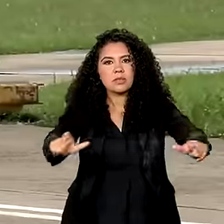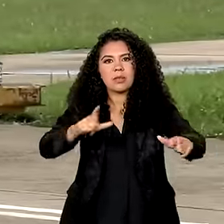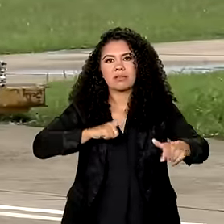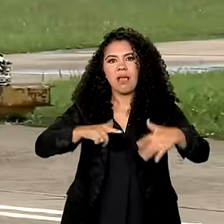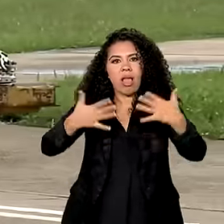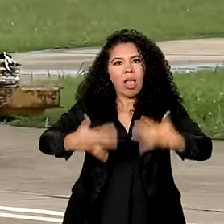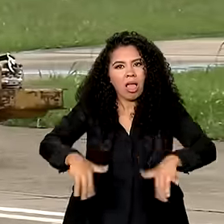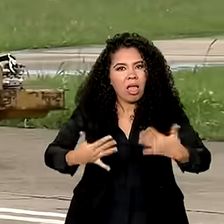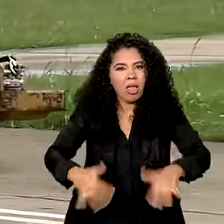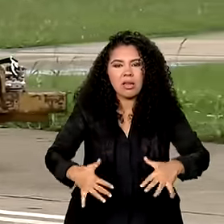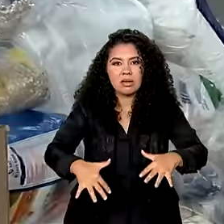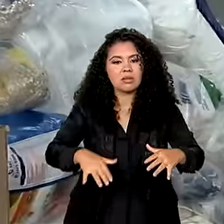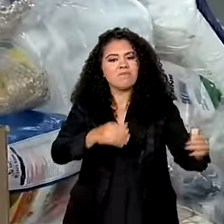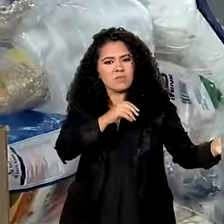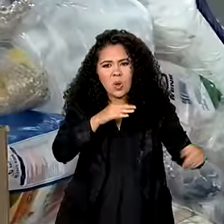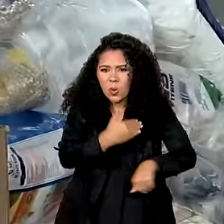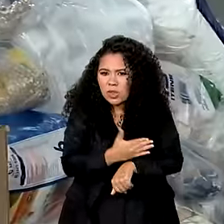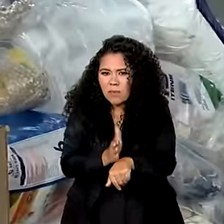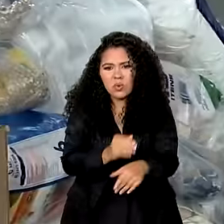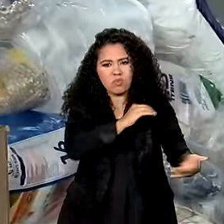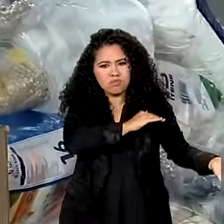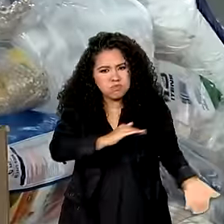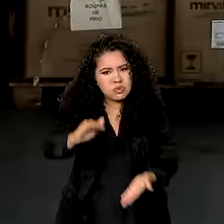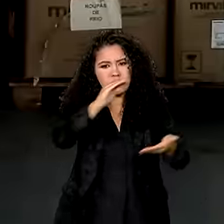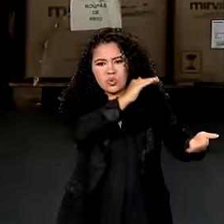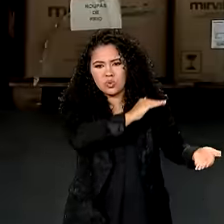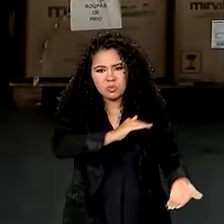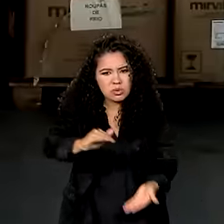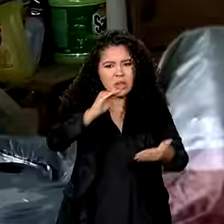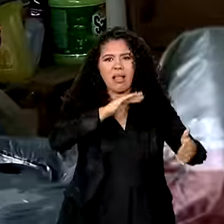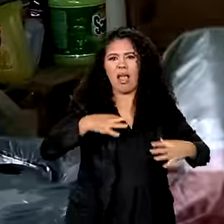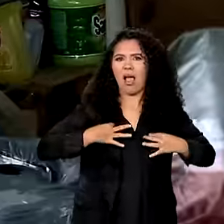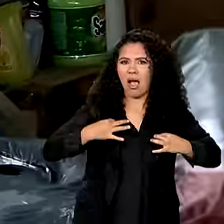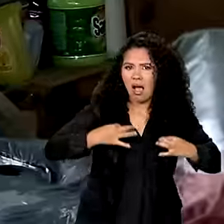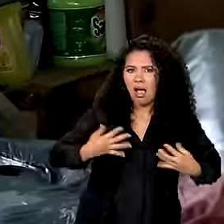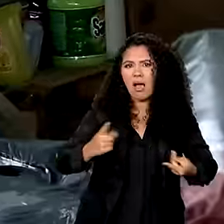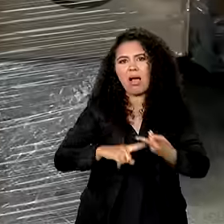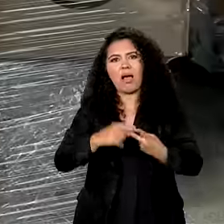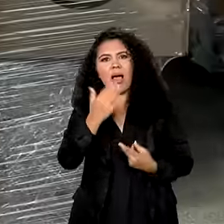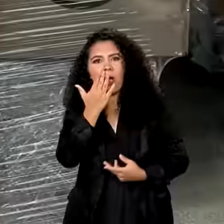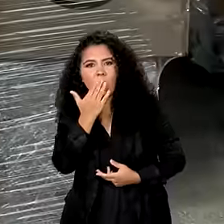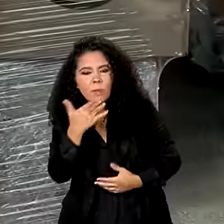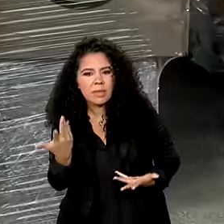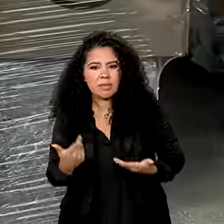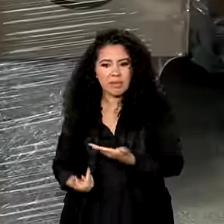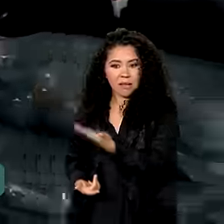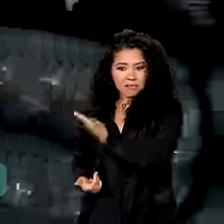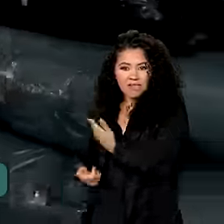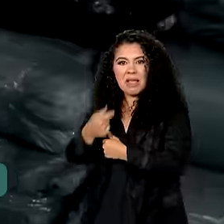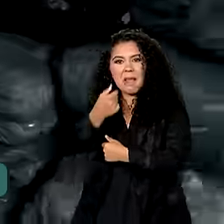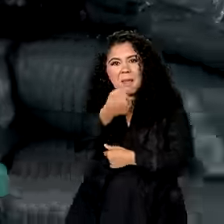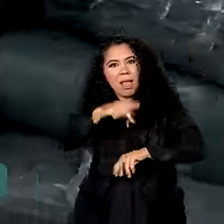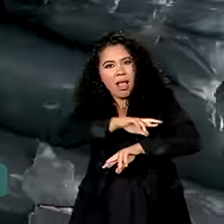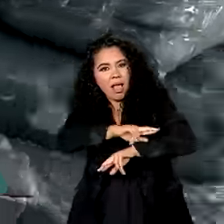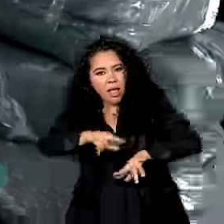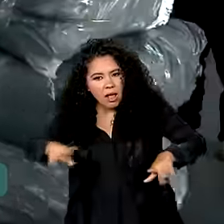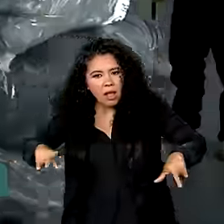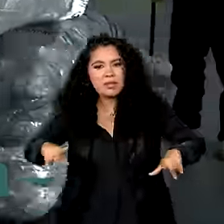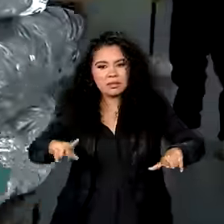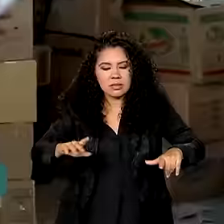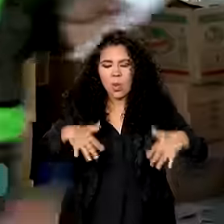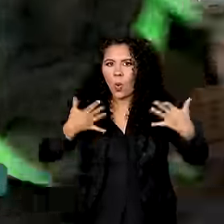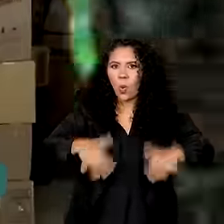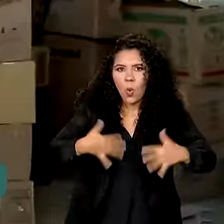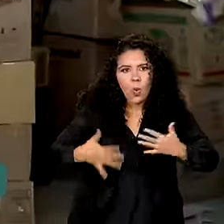não param de chegar. São toneladas de alimentos, roupas, água, medicamentos. Uma verdadeira